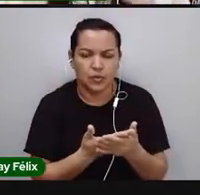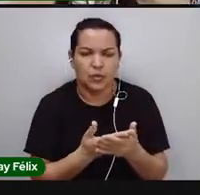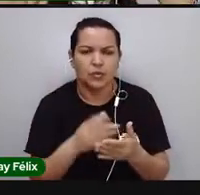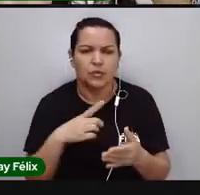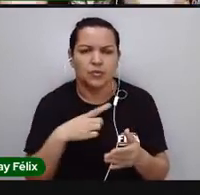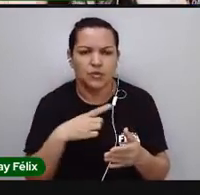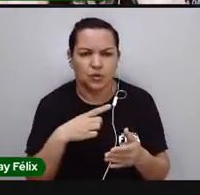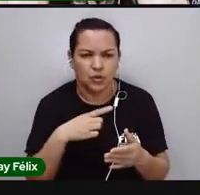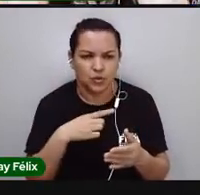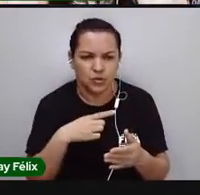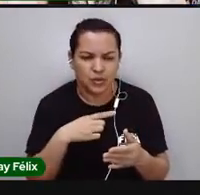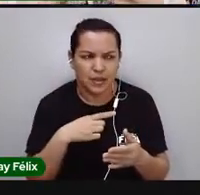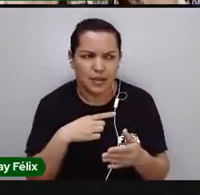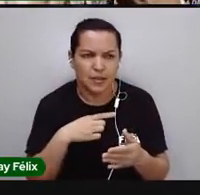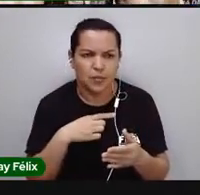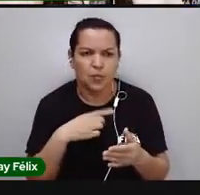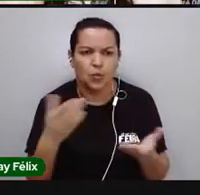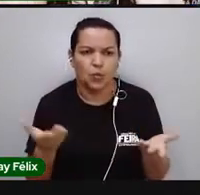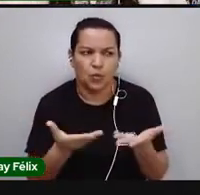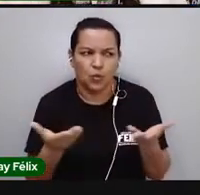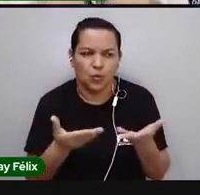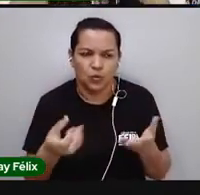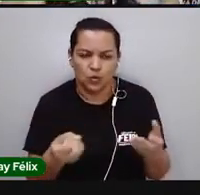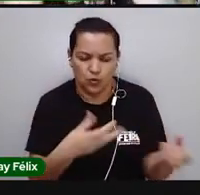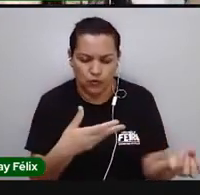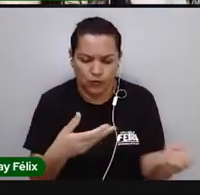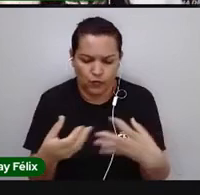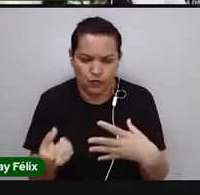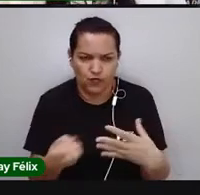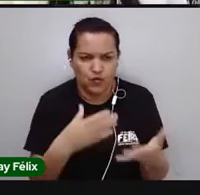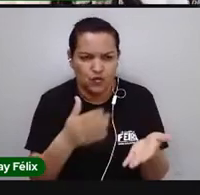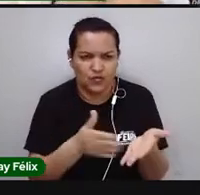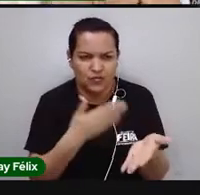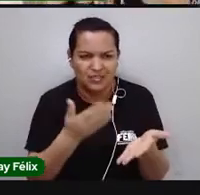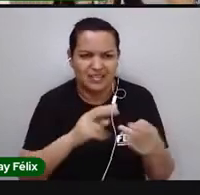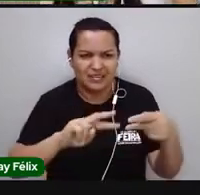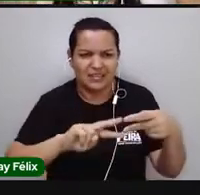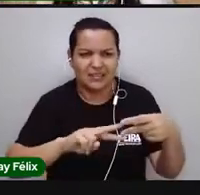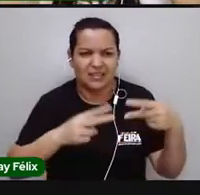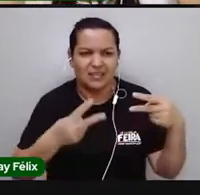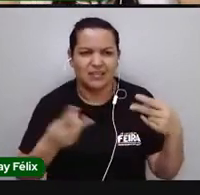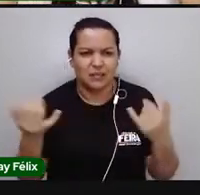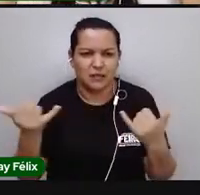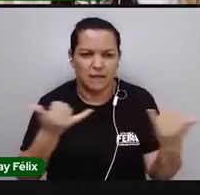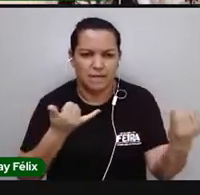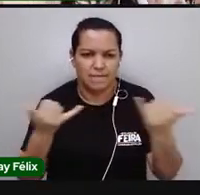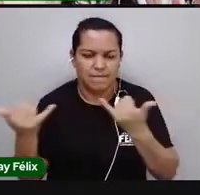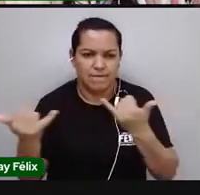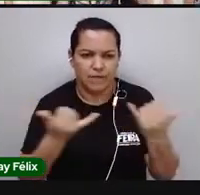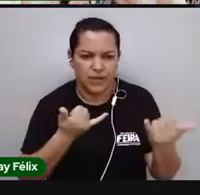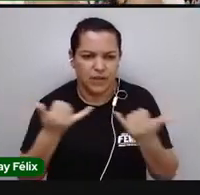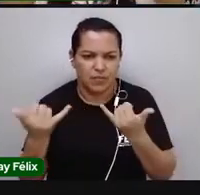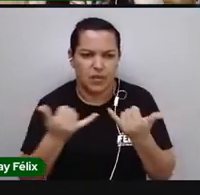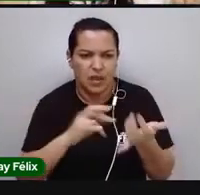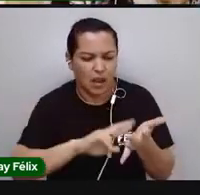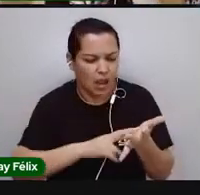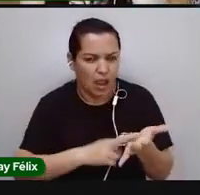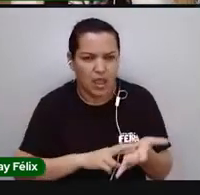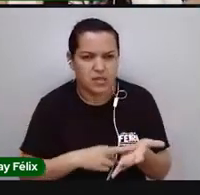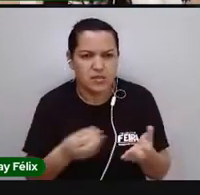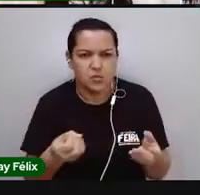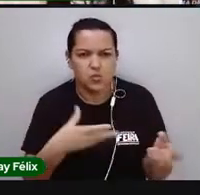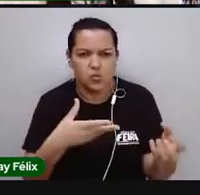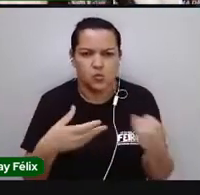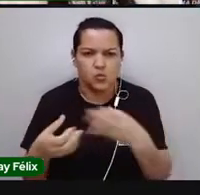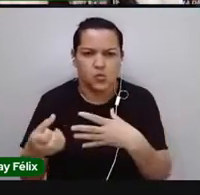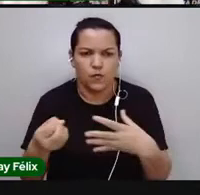de mais atual, né, de artigos, de DNA, de informações, de registros mais novos,